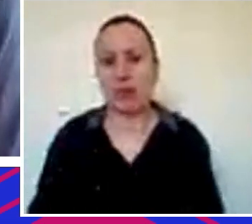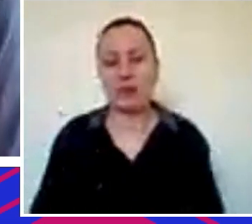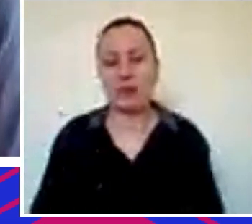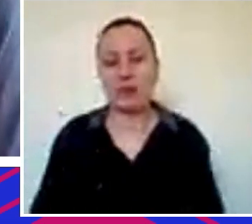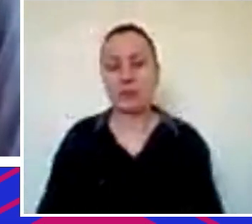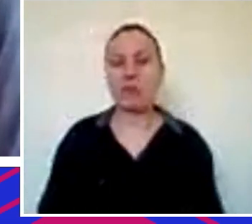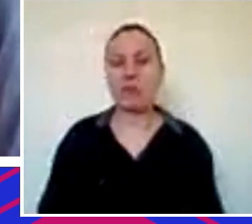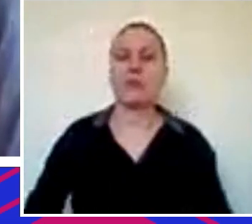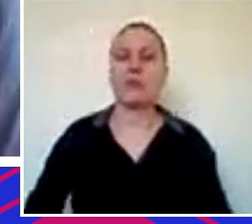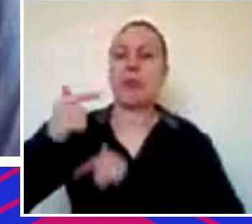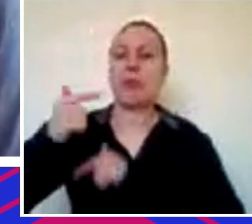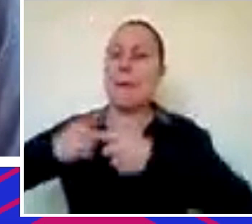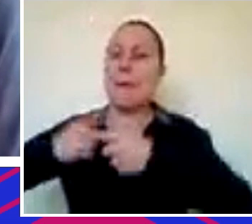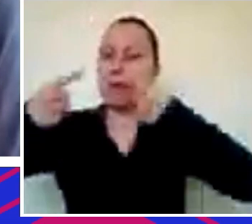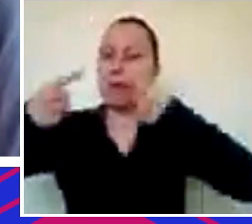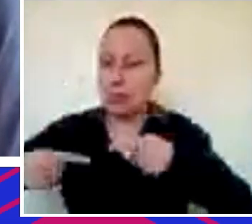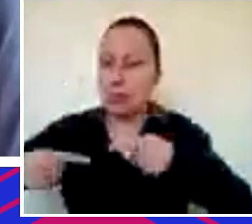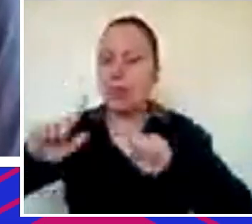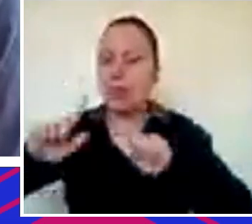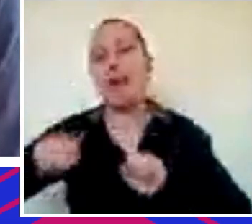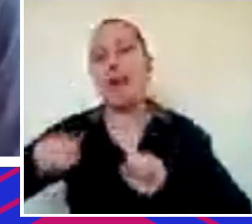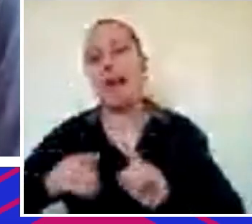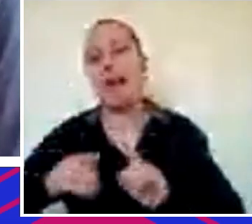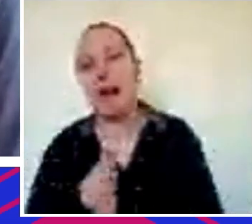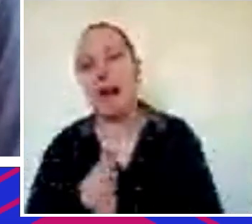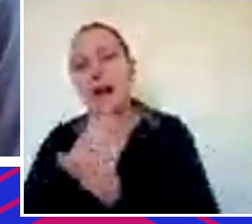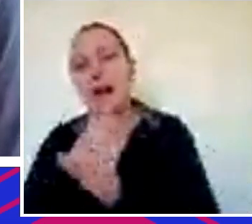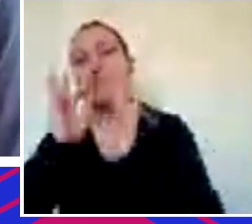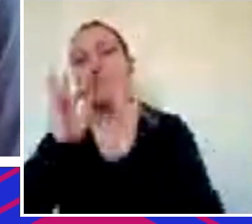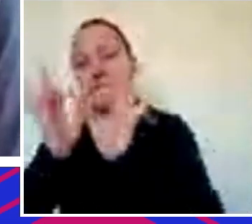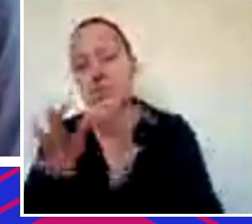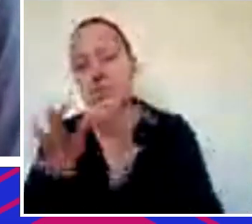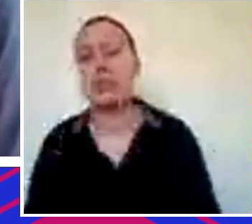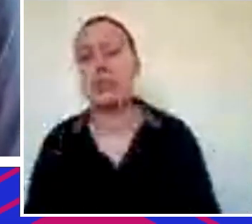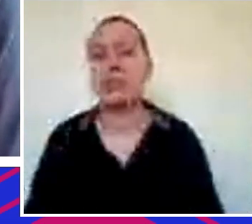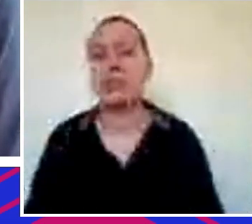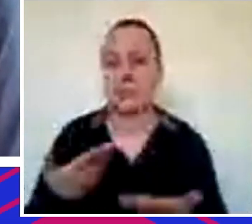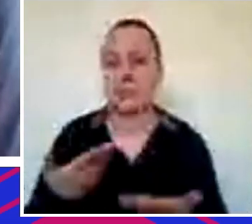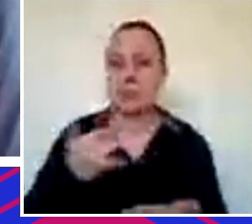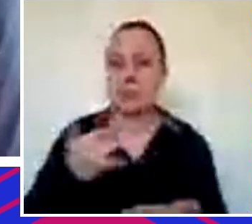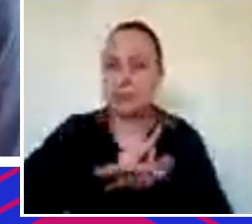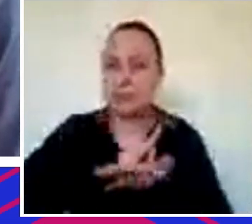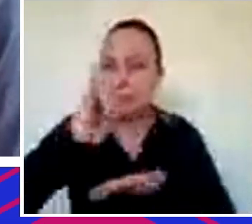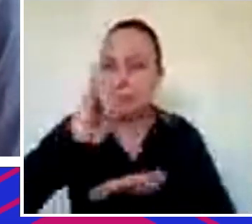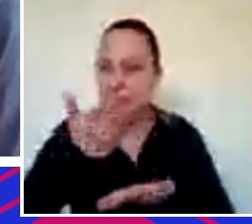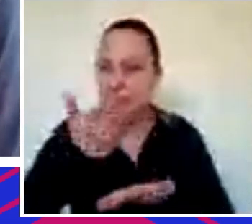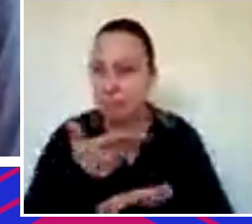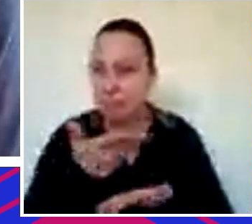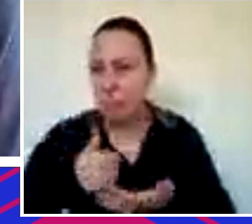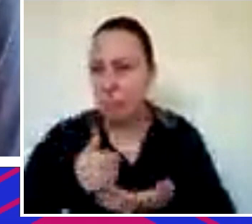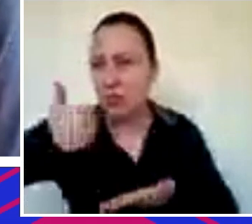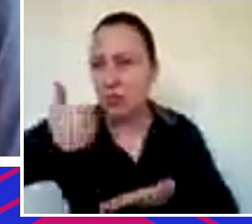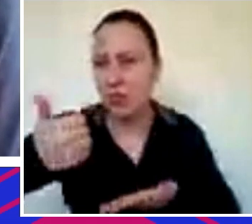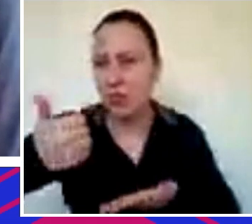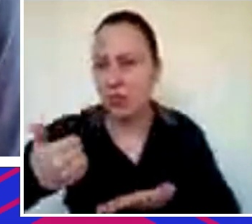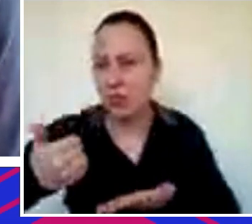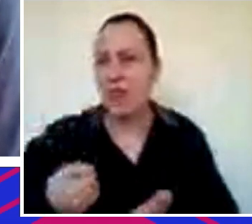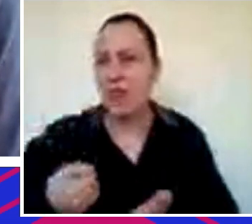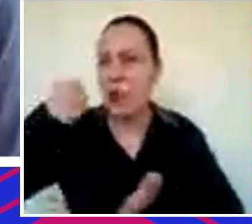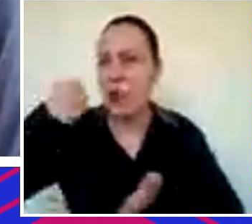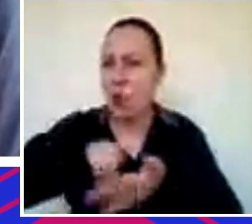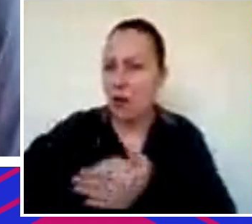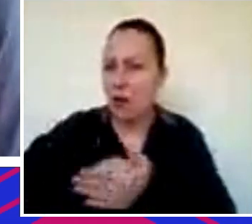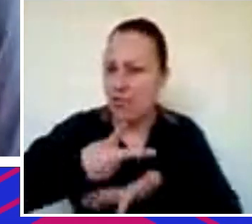trabalho e ter desafio significa que a gente está no caminho então eu queria deixar uma mensagem positiva vamos para cima vamos vencer